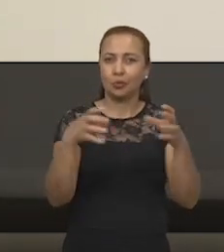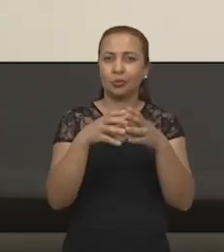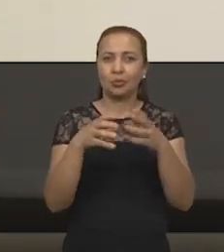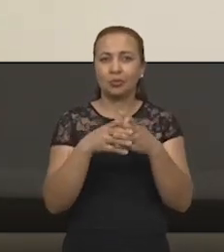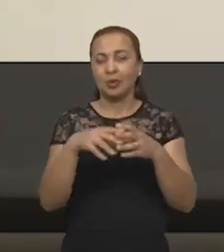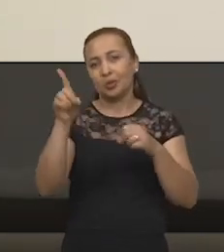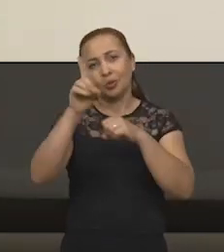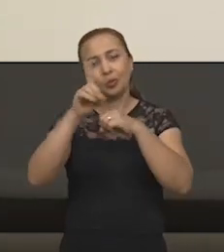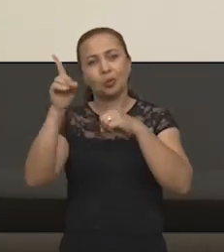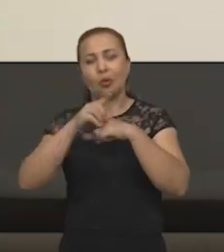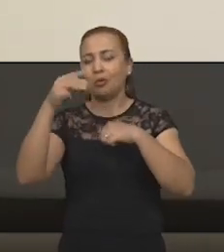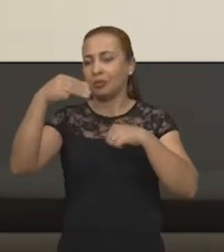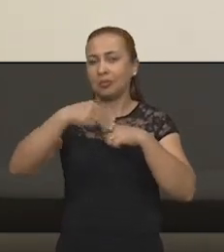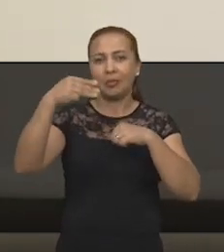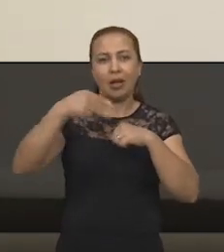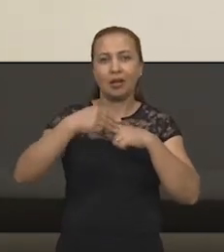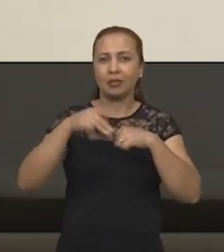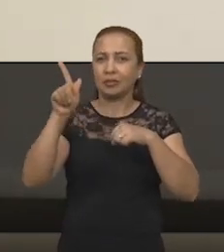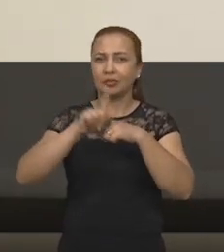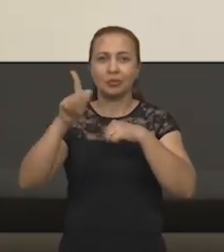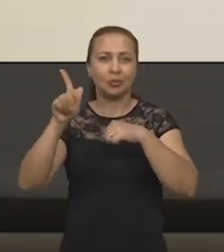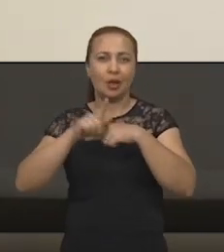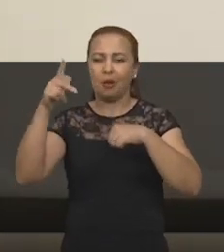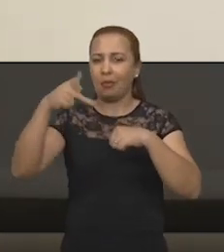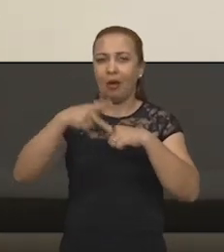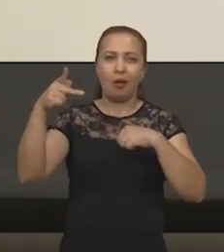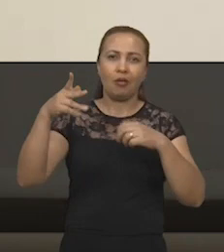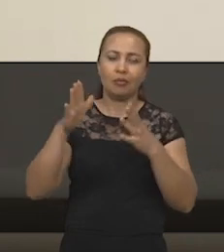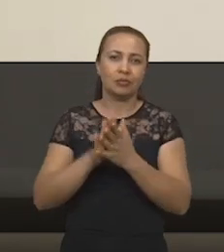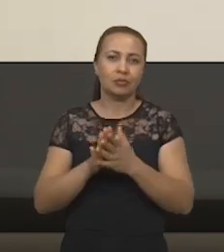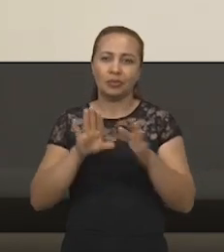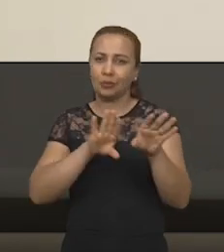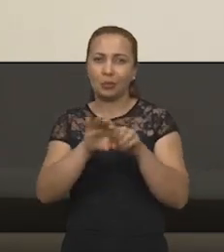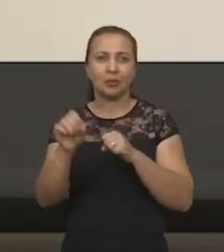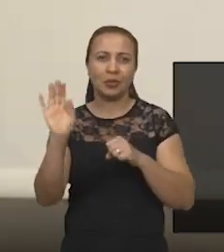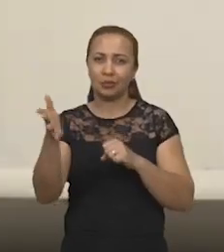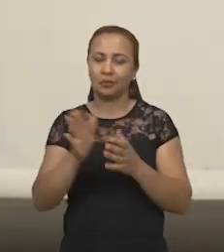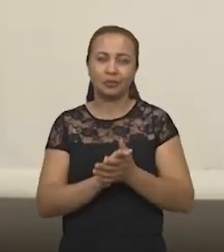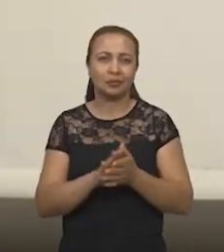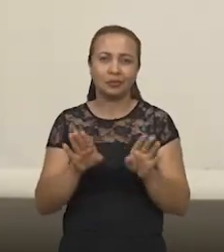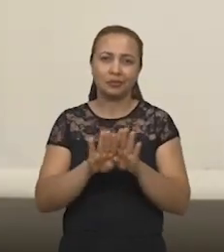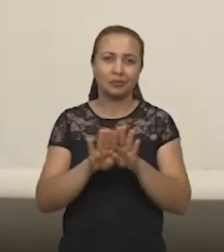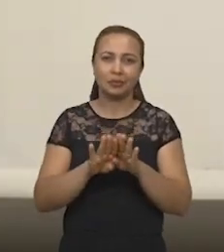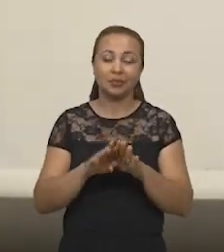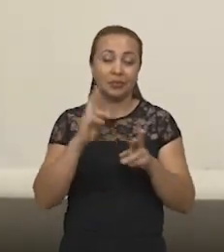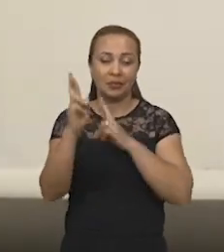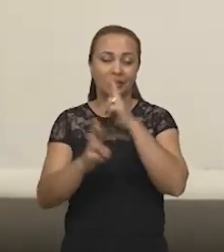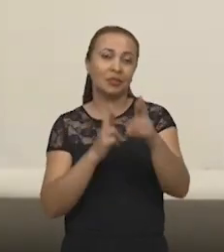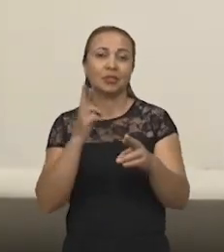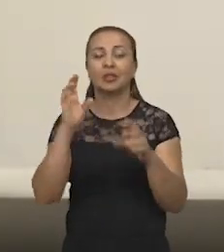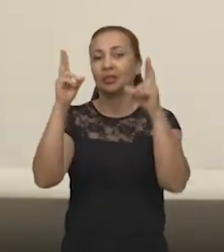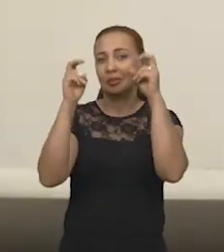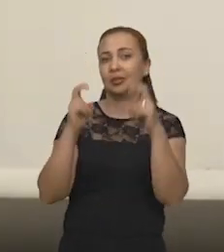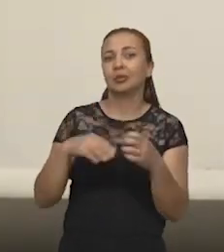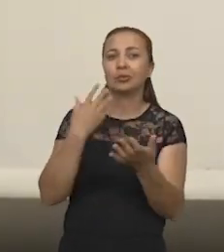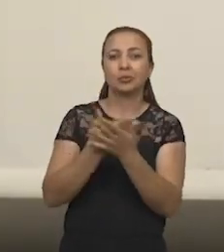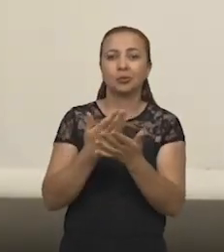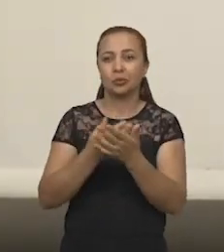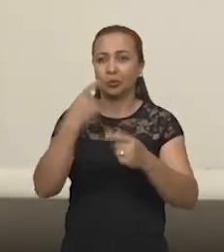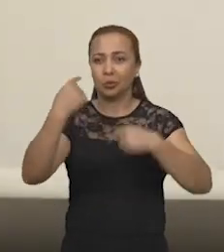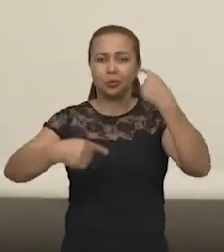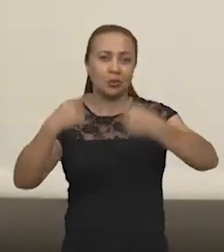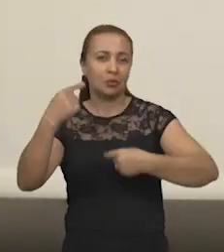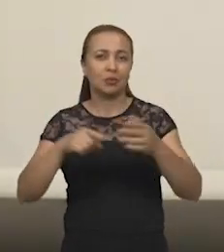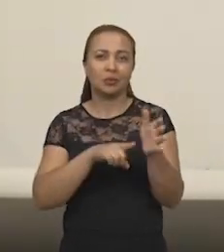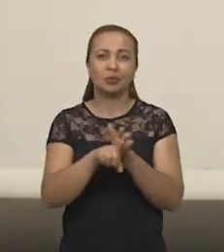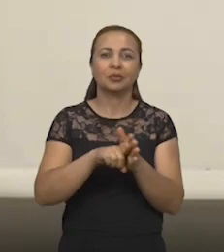doutorandos, mestres, mestrandos, graduandos e graduados, e também em relação aos temas de estudo, pesquisa e de